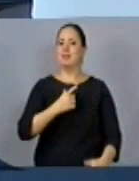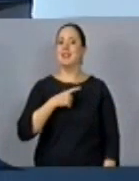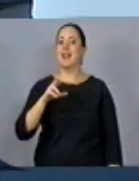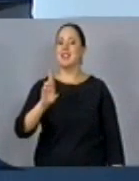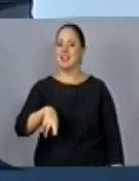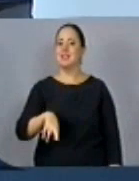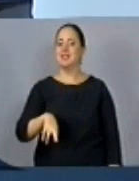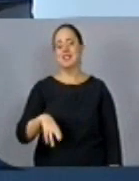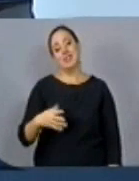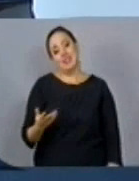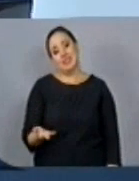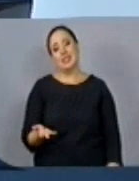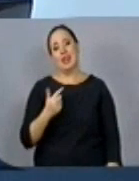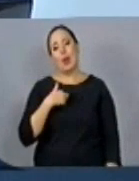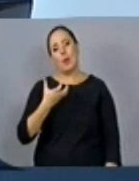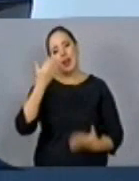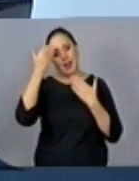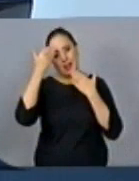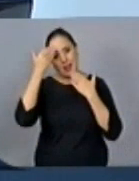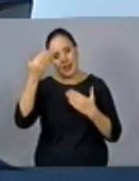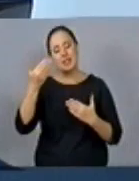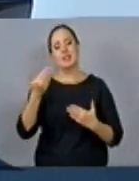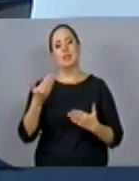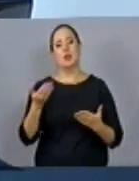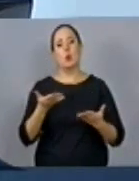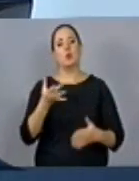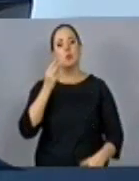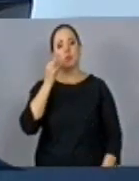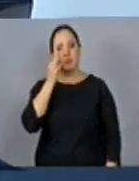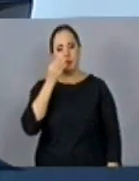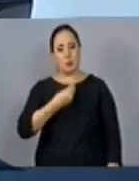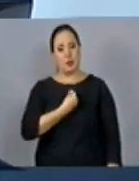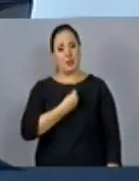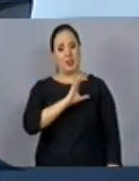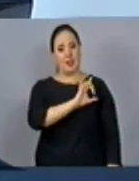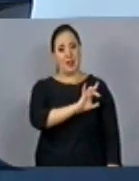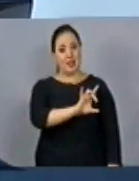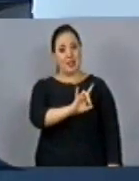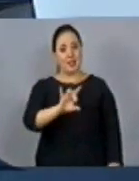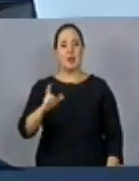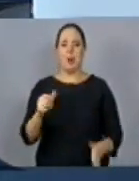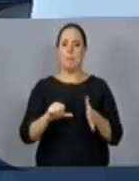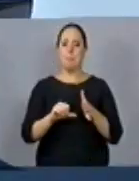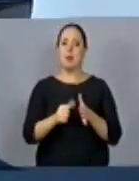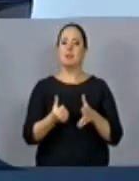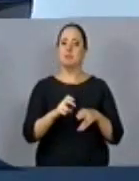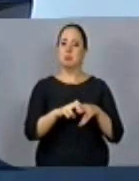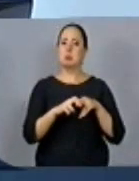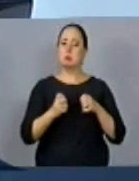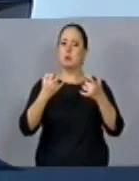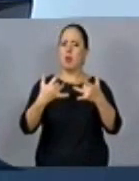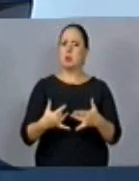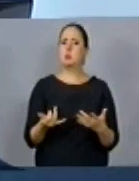têm razão. Eu queria agradecer muitíssimo a presença de todos, em primeiro lugar, pela excelência das